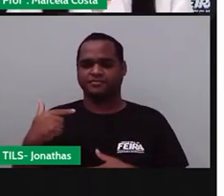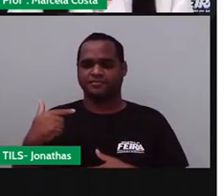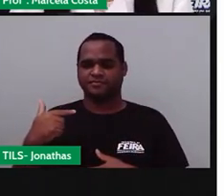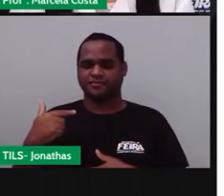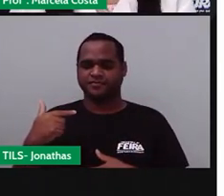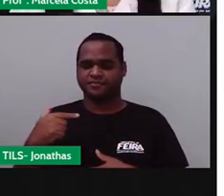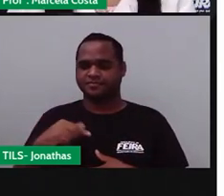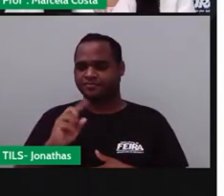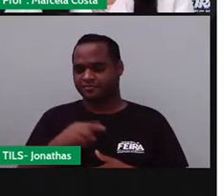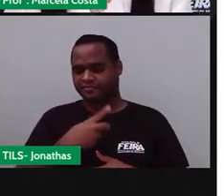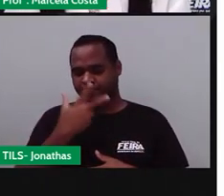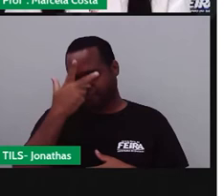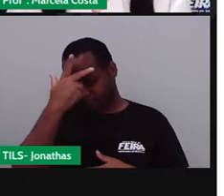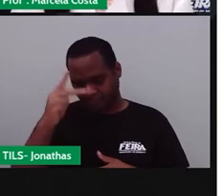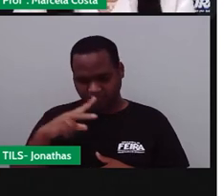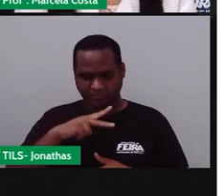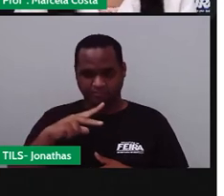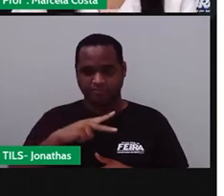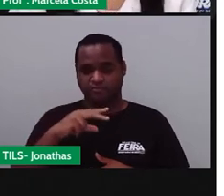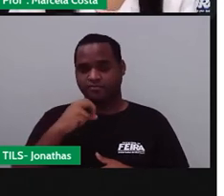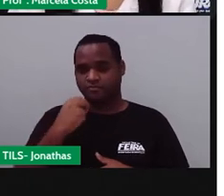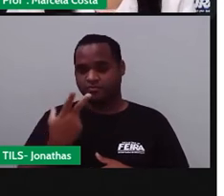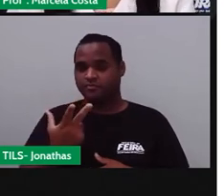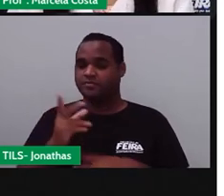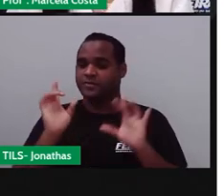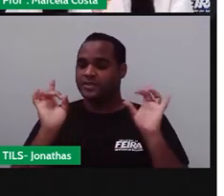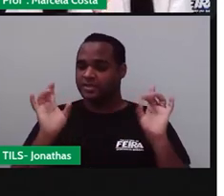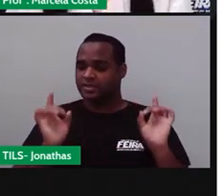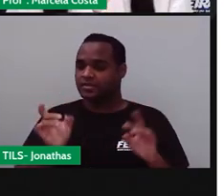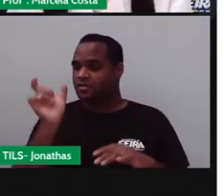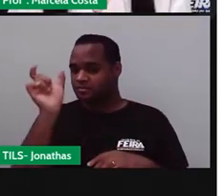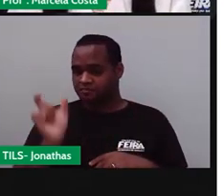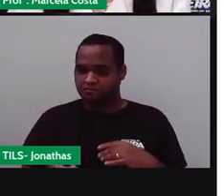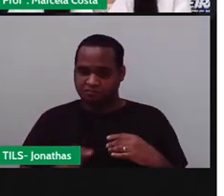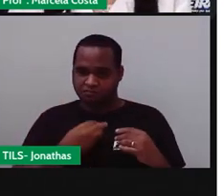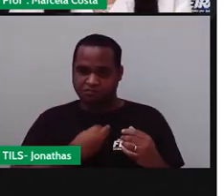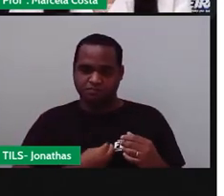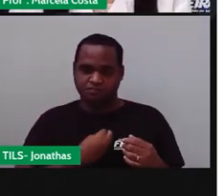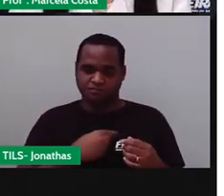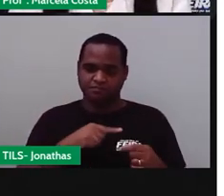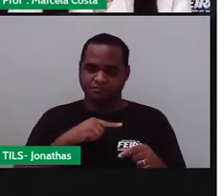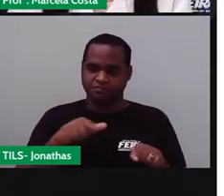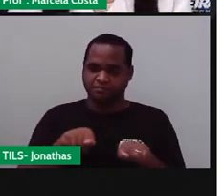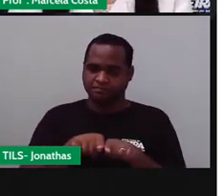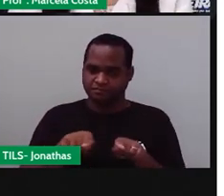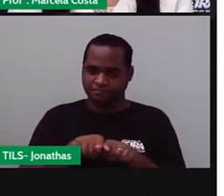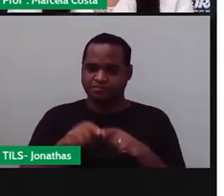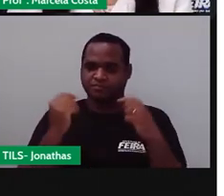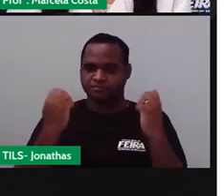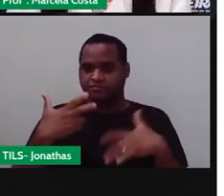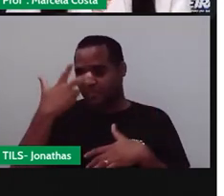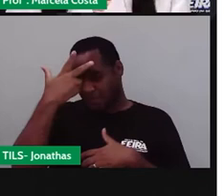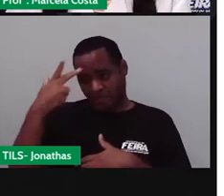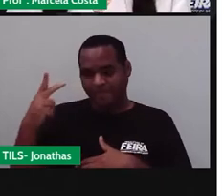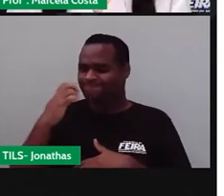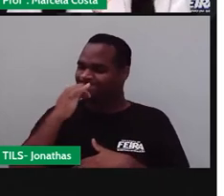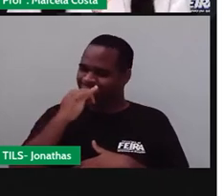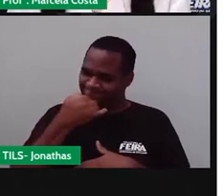individualidade, à especificidade do outro, e deixa a pessoa triste,